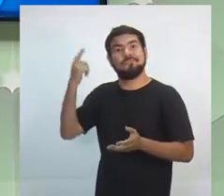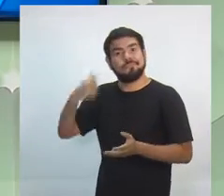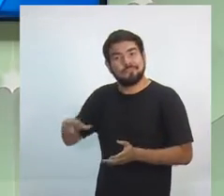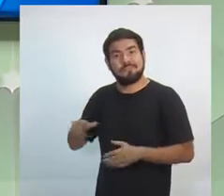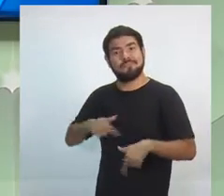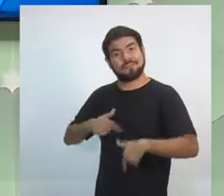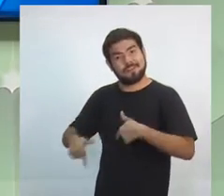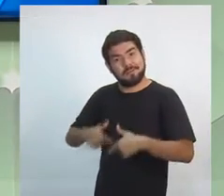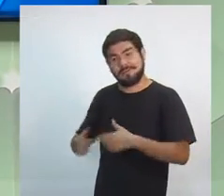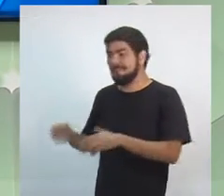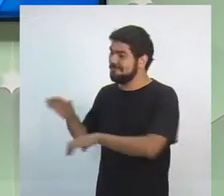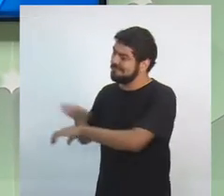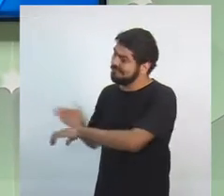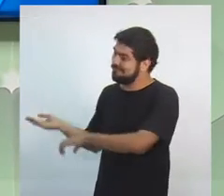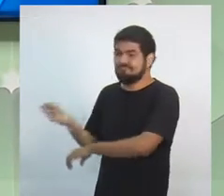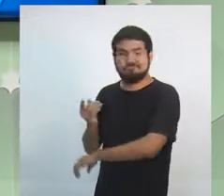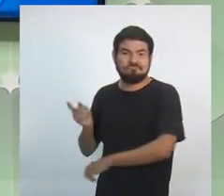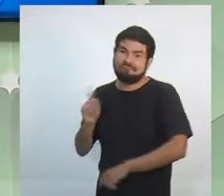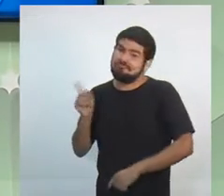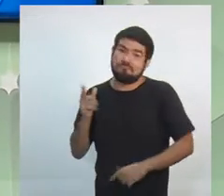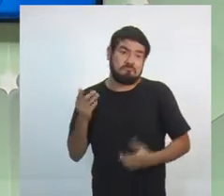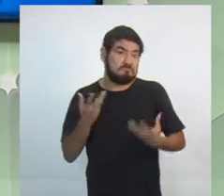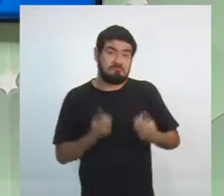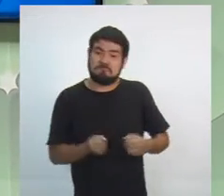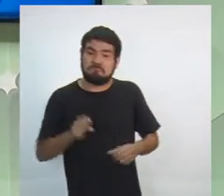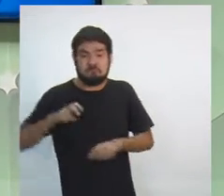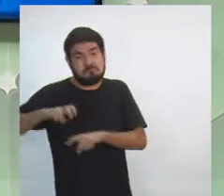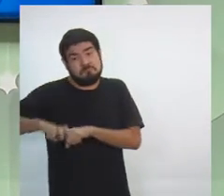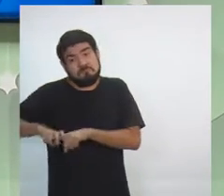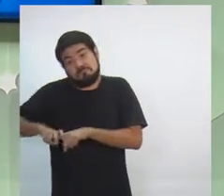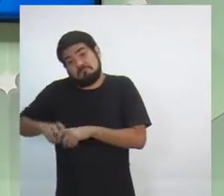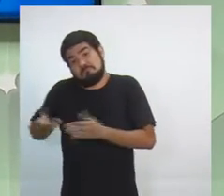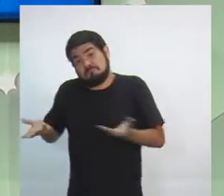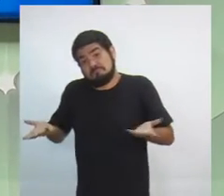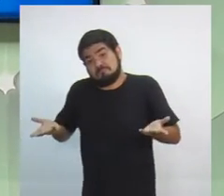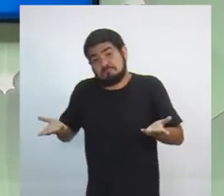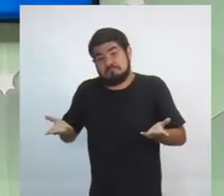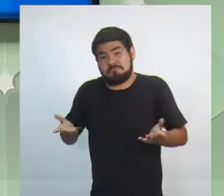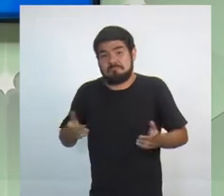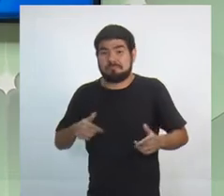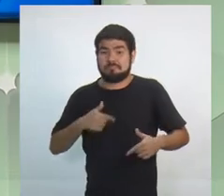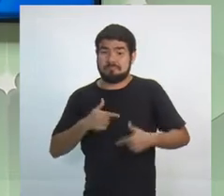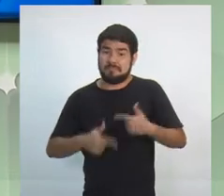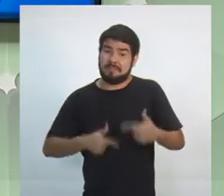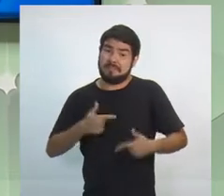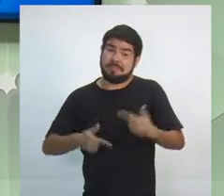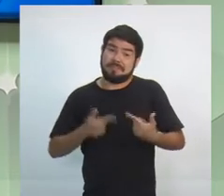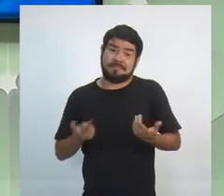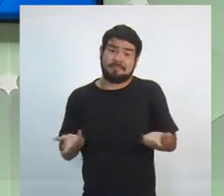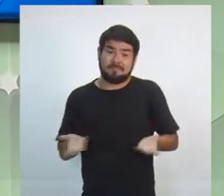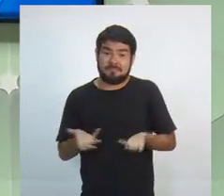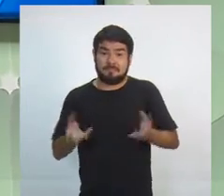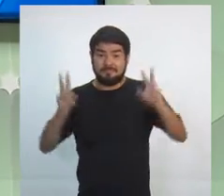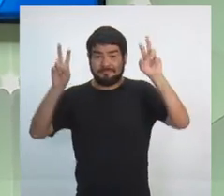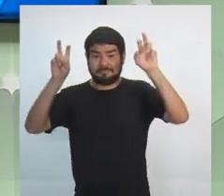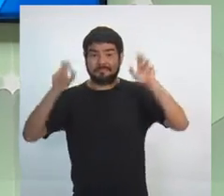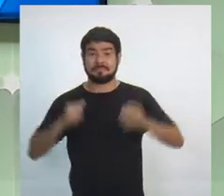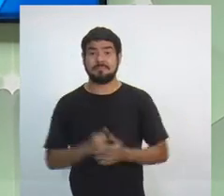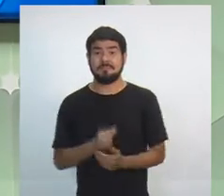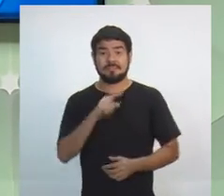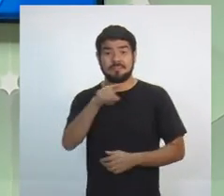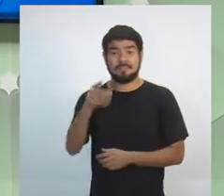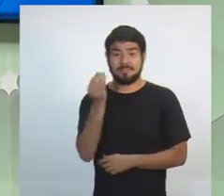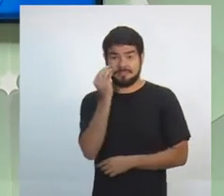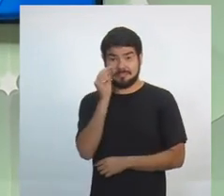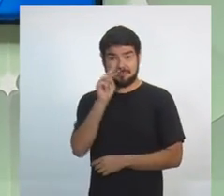se absteve de vir, não compareceu à nossa conversa que a gente está tendo aqui sobre geração de emprego e renda, nesse dia de hoje. Então você que tem do outro lado,